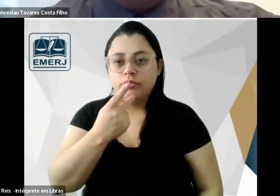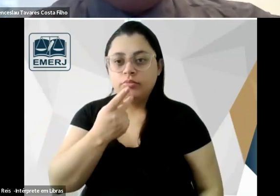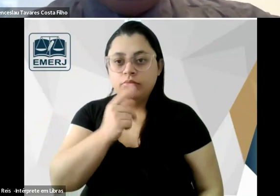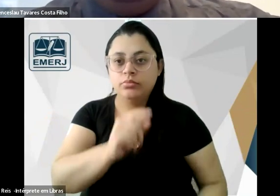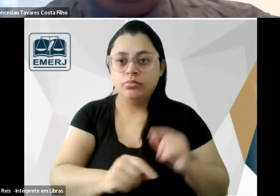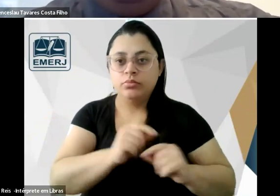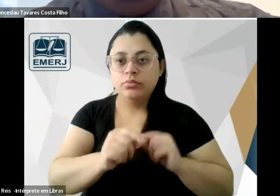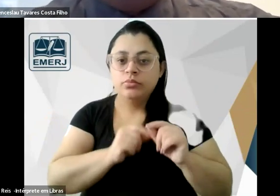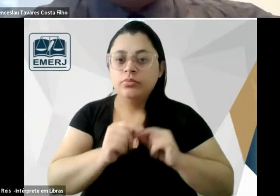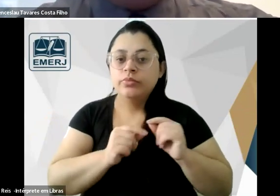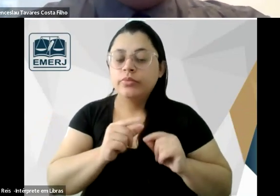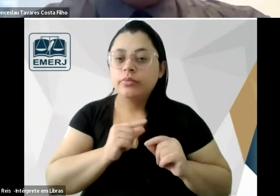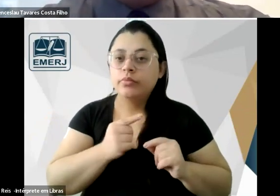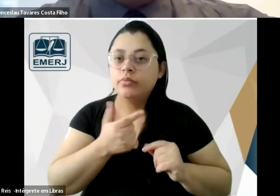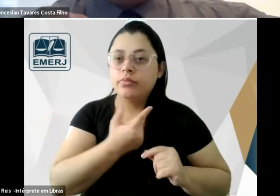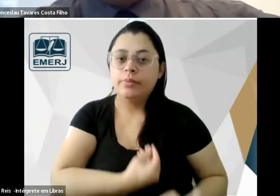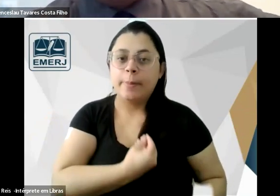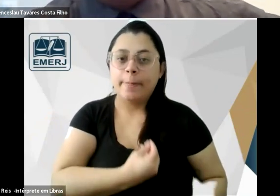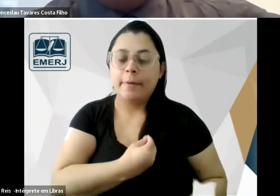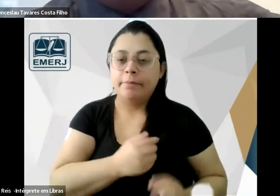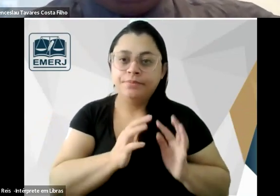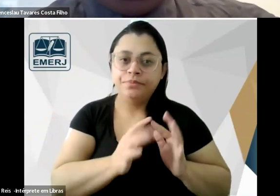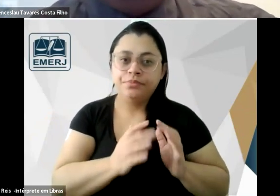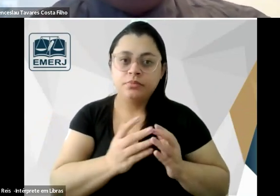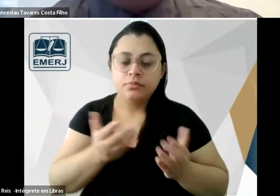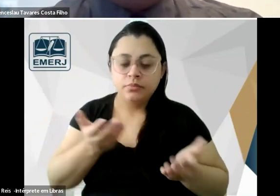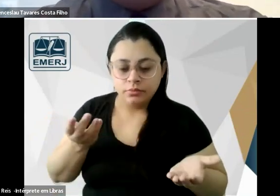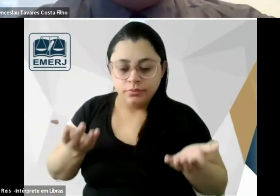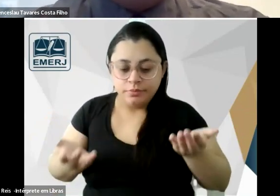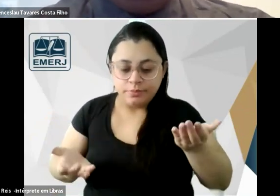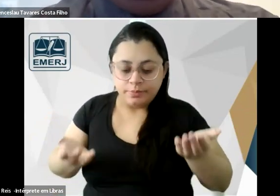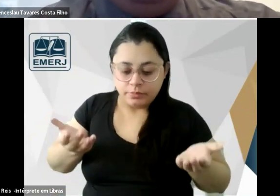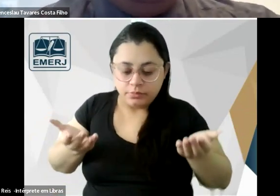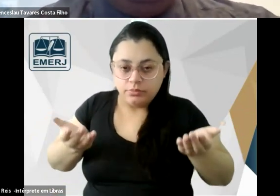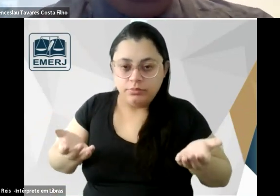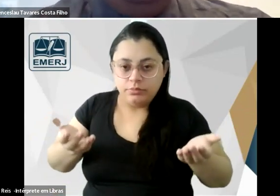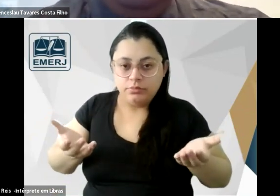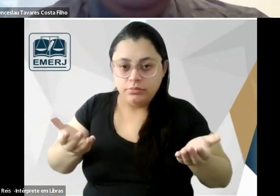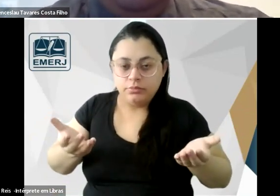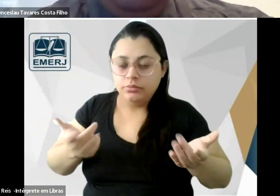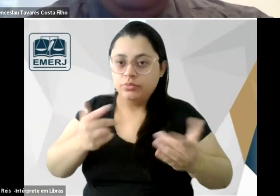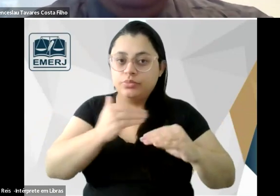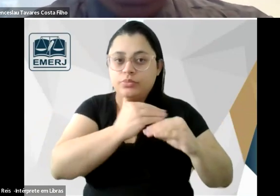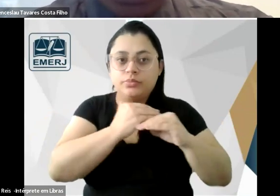um um cérebro que tenha o mesmo peso de outro cérebro de modo que a gente não pode falar de um padrão